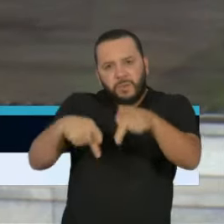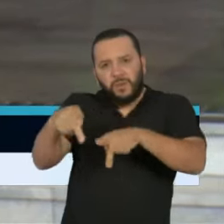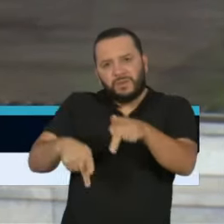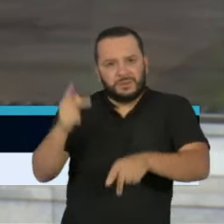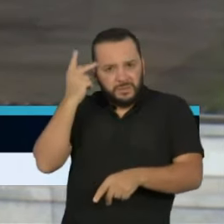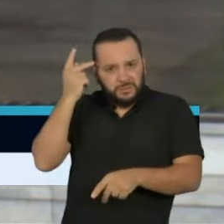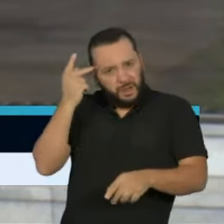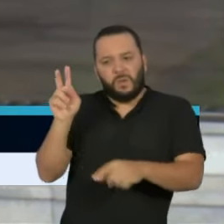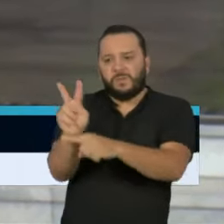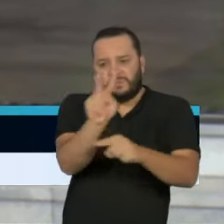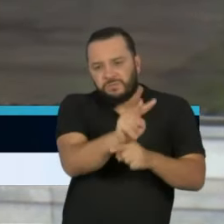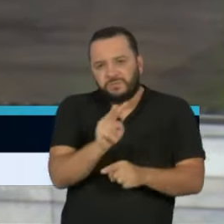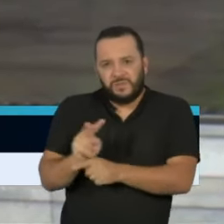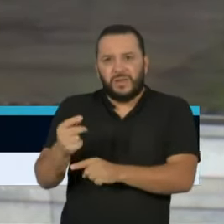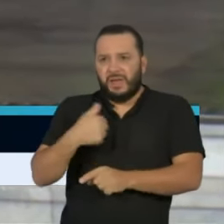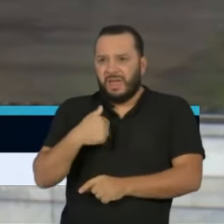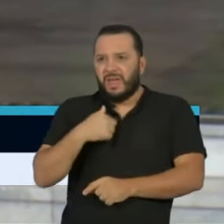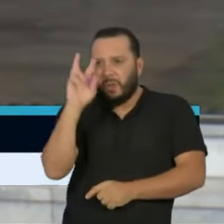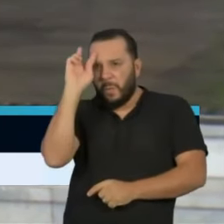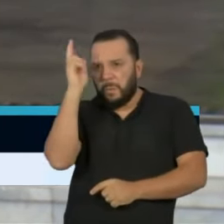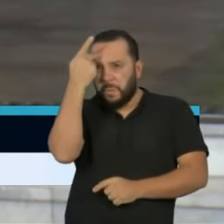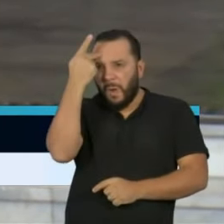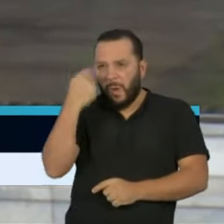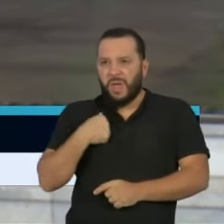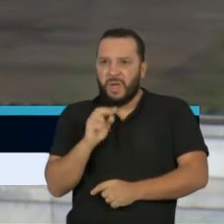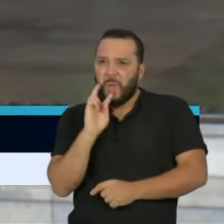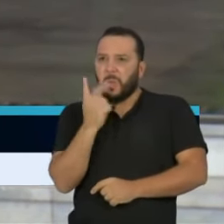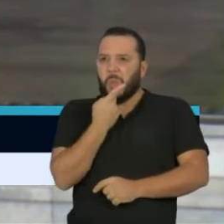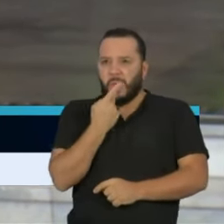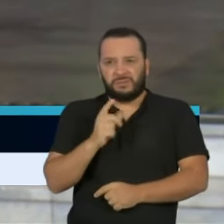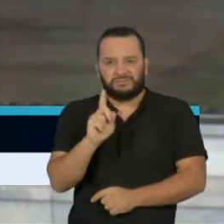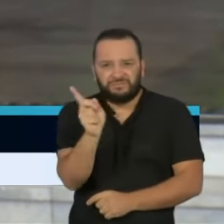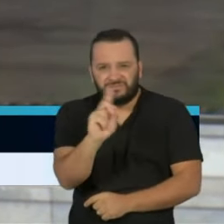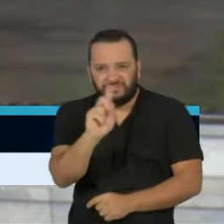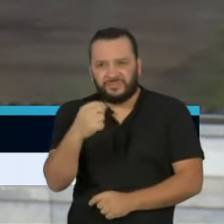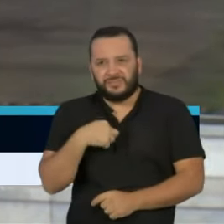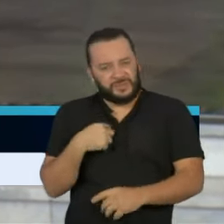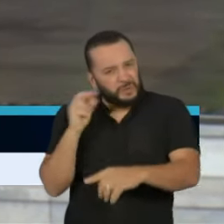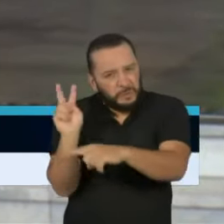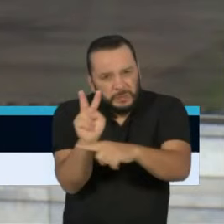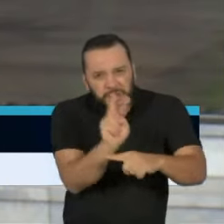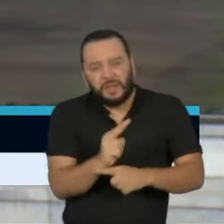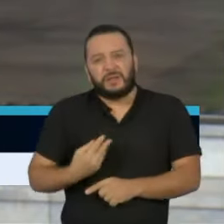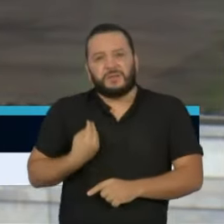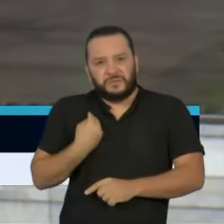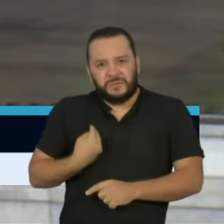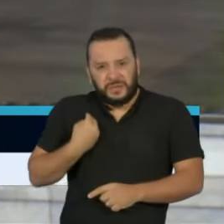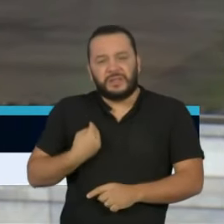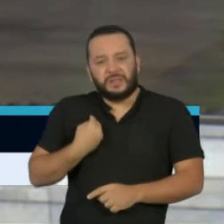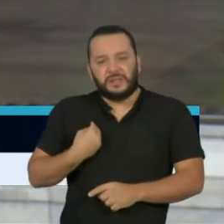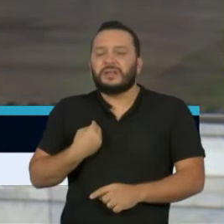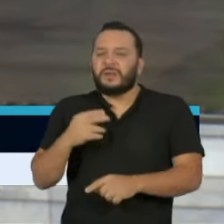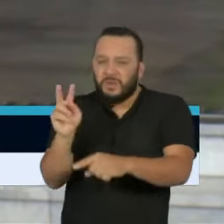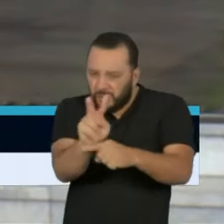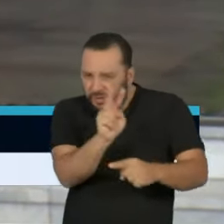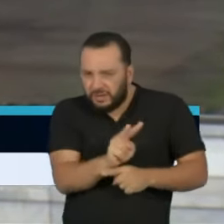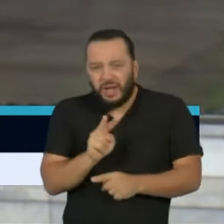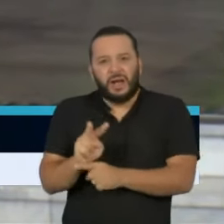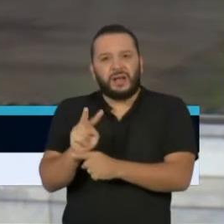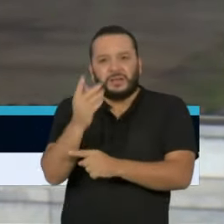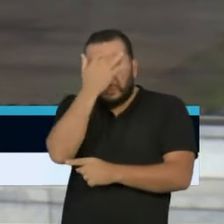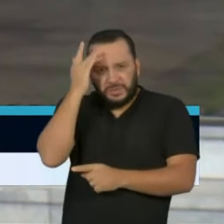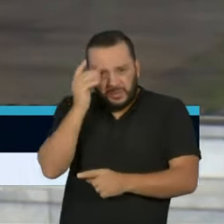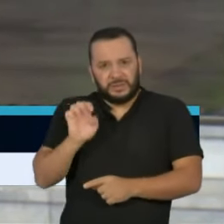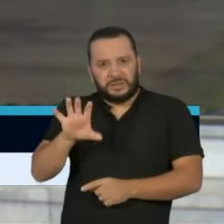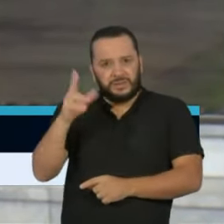retrocederei um milímetro sequer na defesa do princípio da vida e daquilo que temos feito no Estado de São Paulo. O mesmo em relação